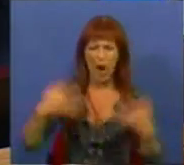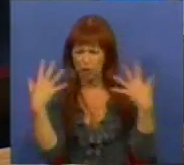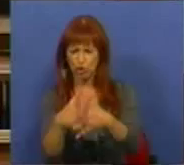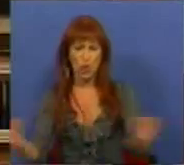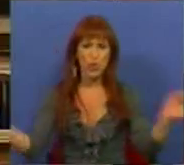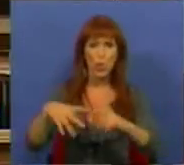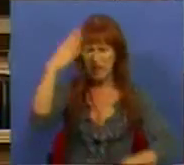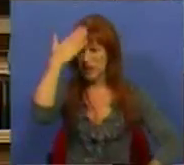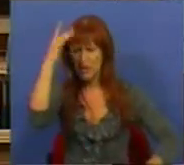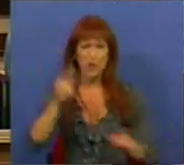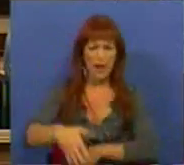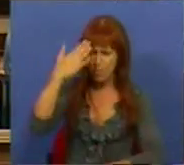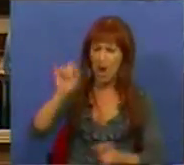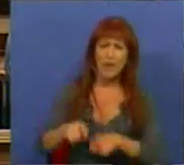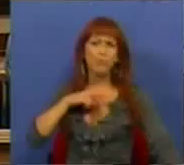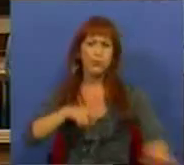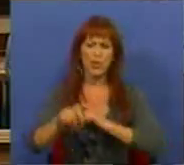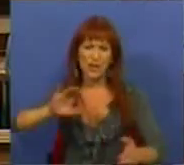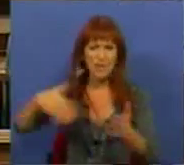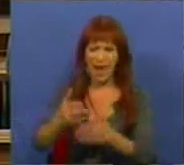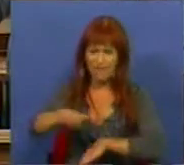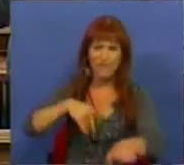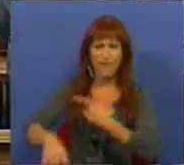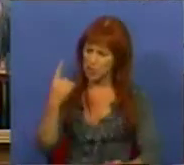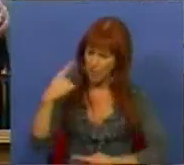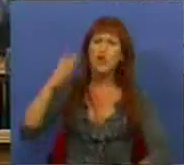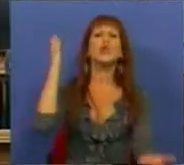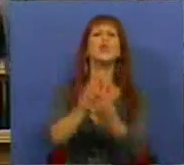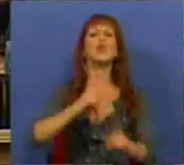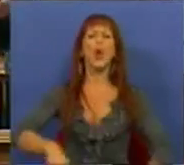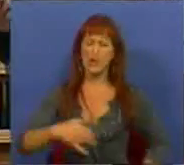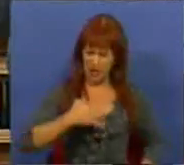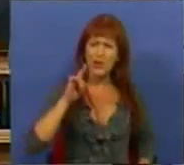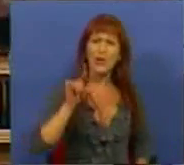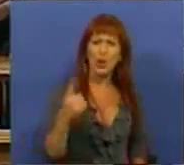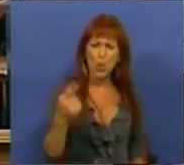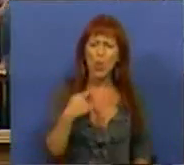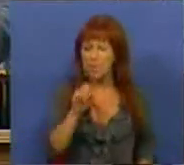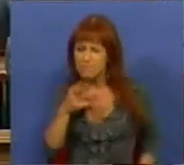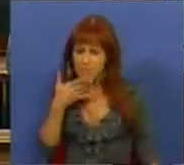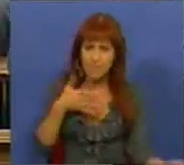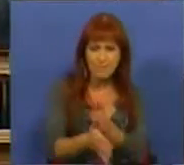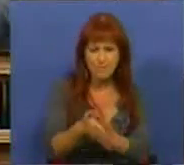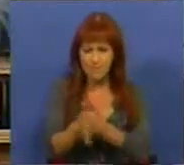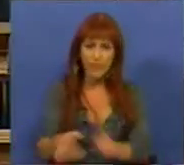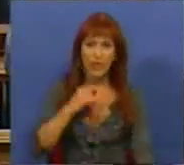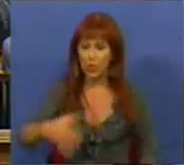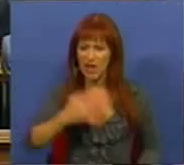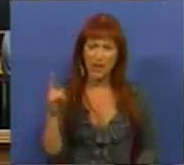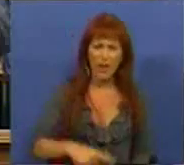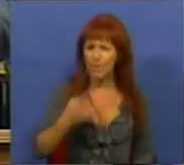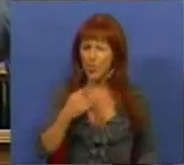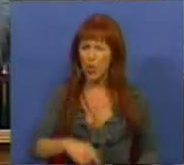estrutura intelectual, moral e política para o fazer, mostra apenas um sentido da oportunidade e um sentido